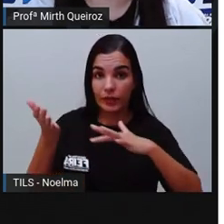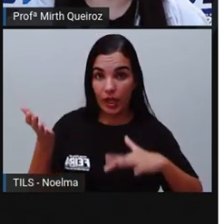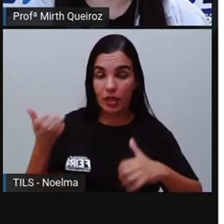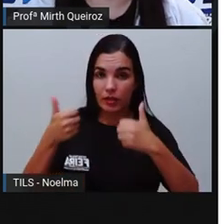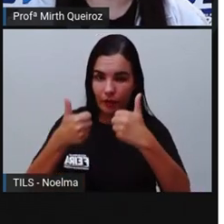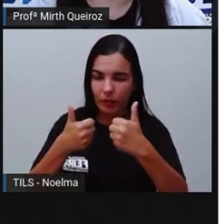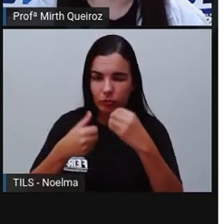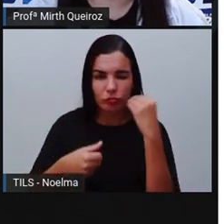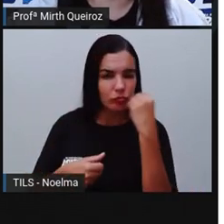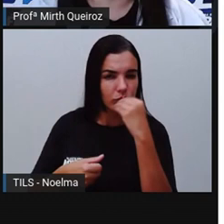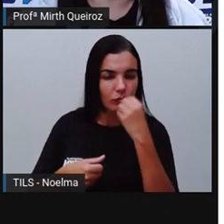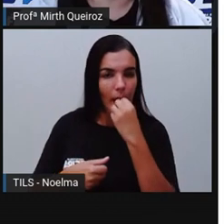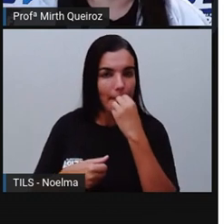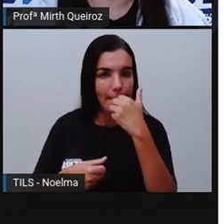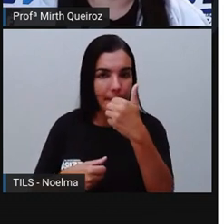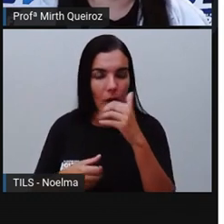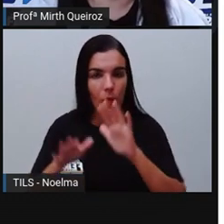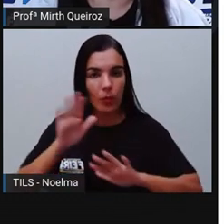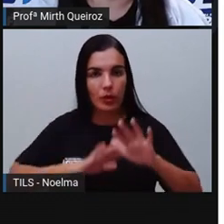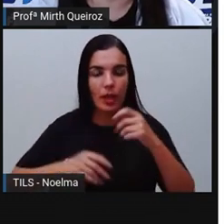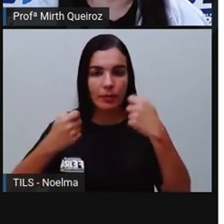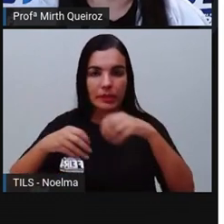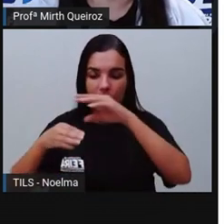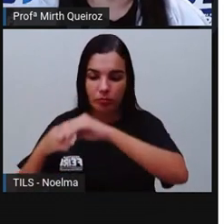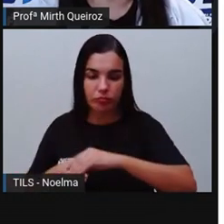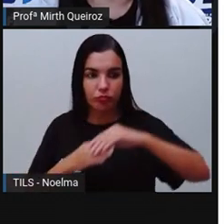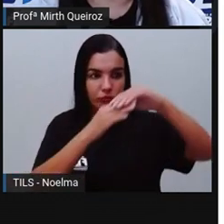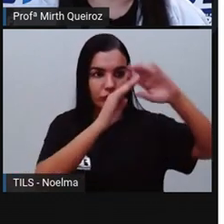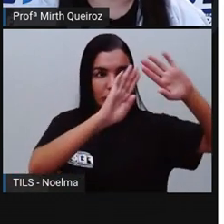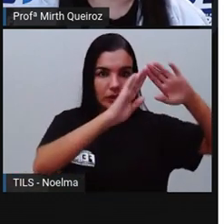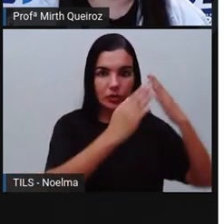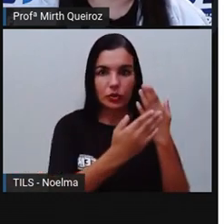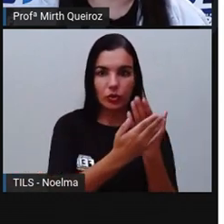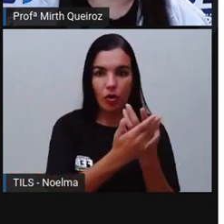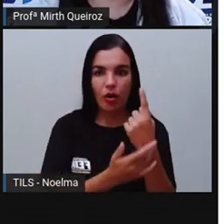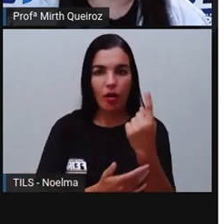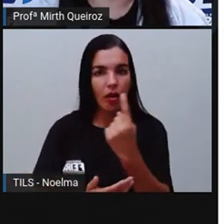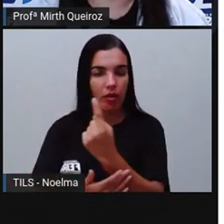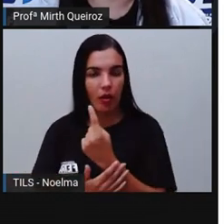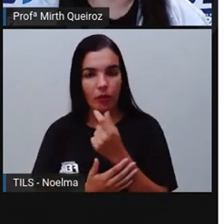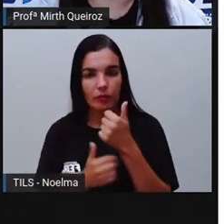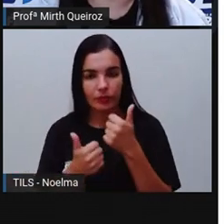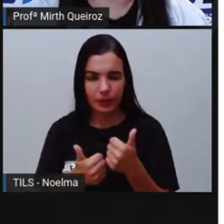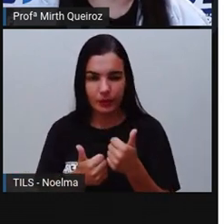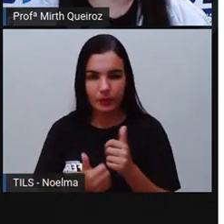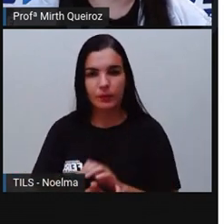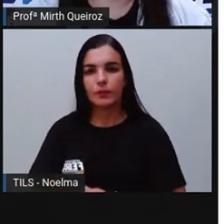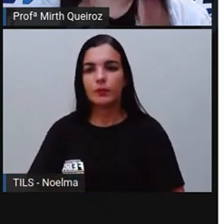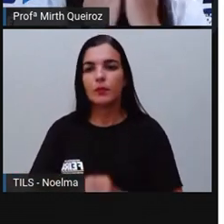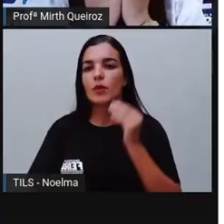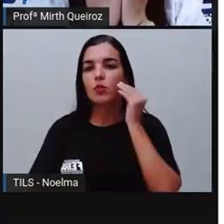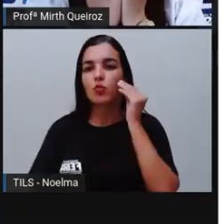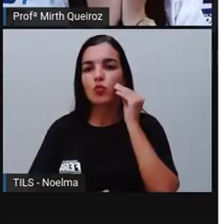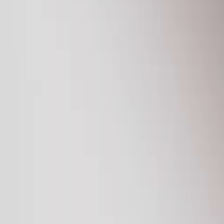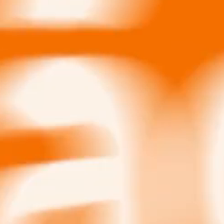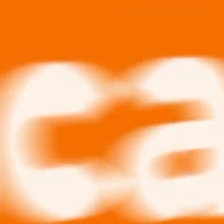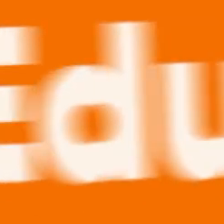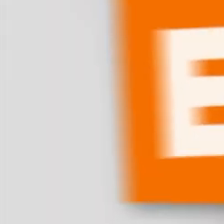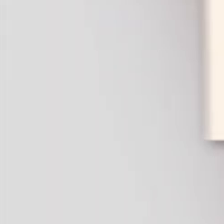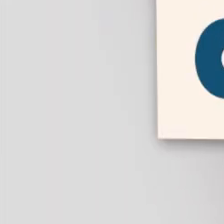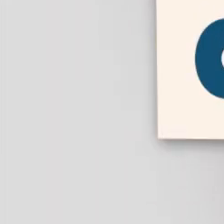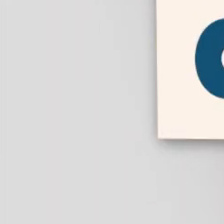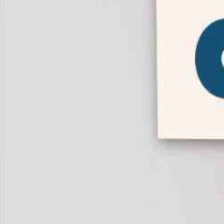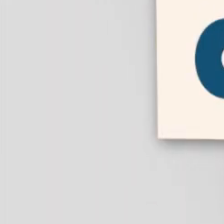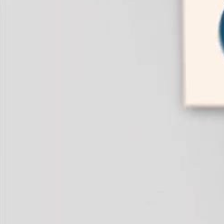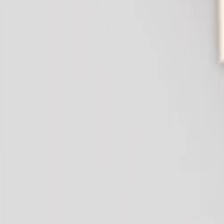com muito capricho, com muito cuidado, que deverão ser entregues às escolas de vocês, certo? Um beijo no canal!